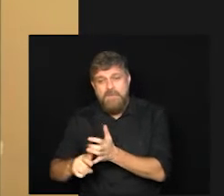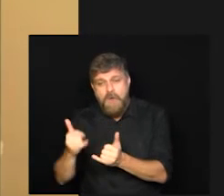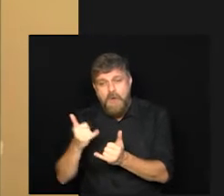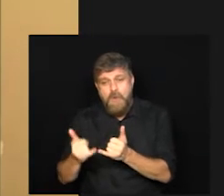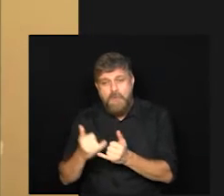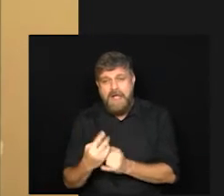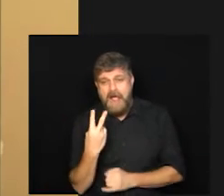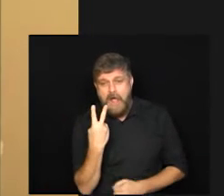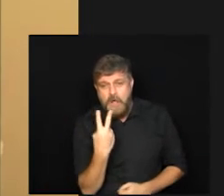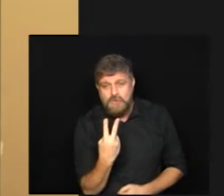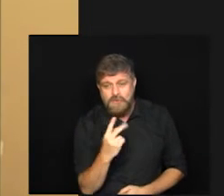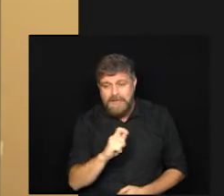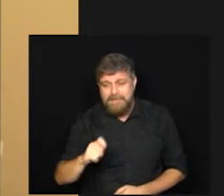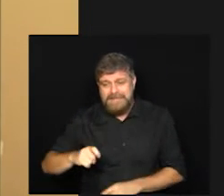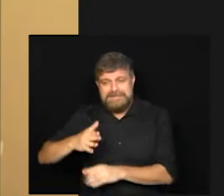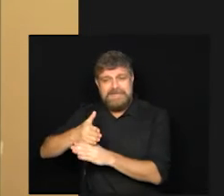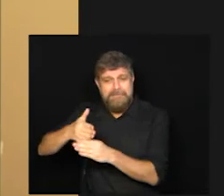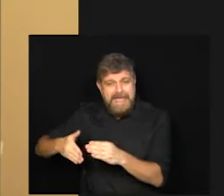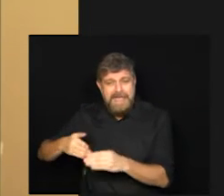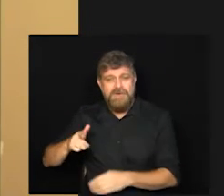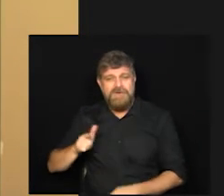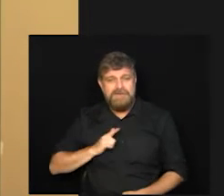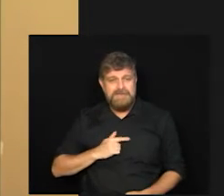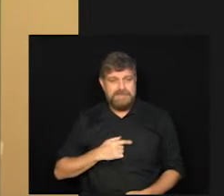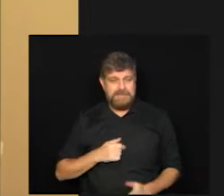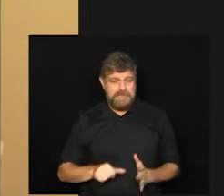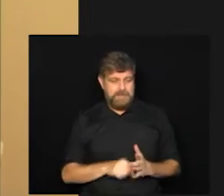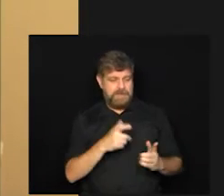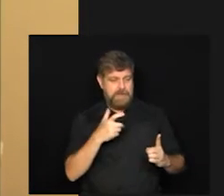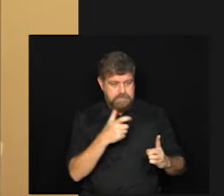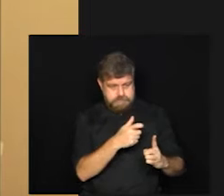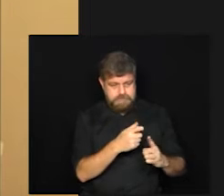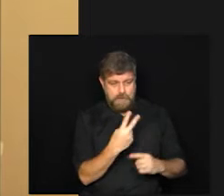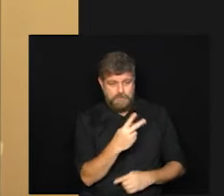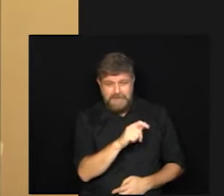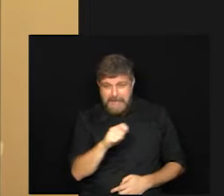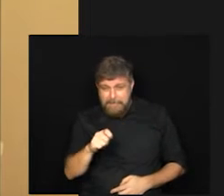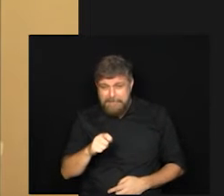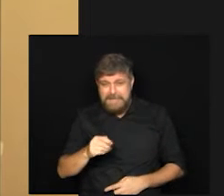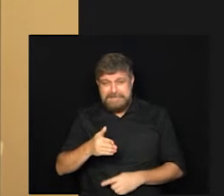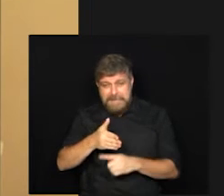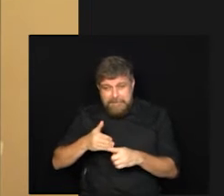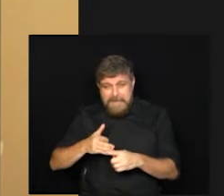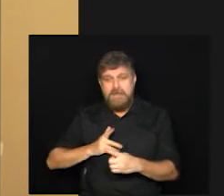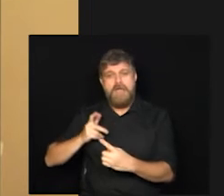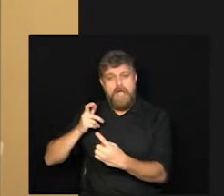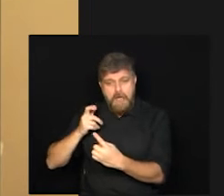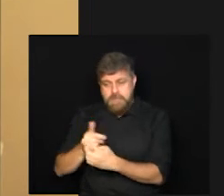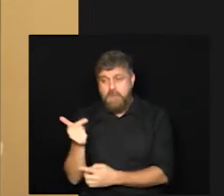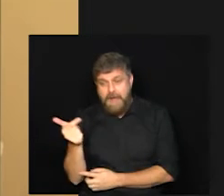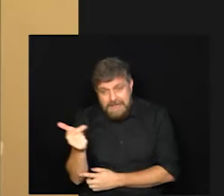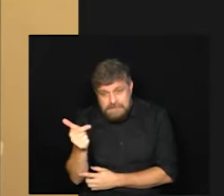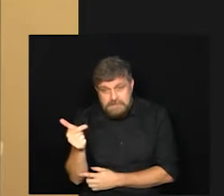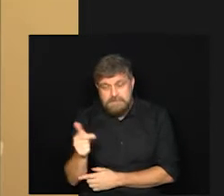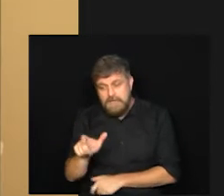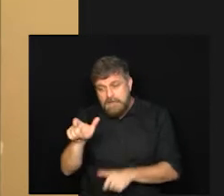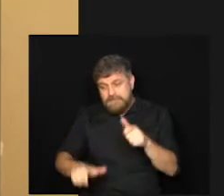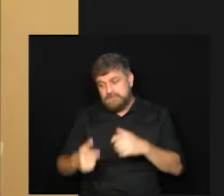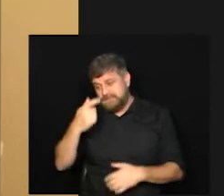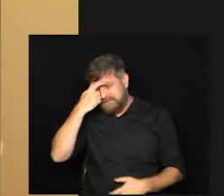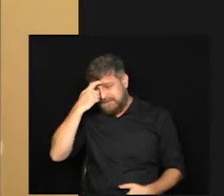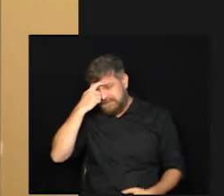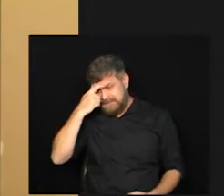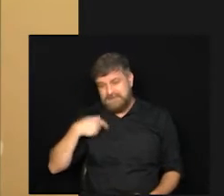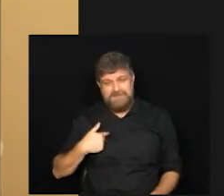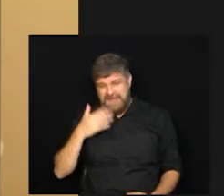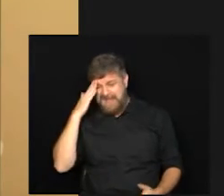dois meses e meio né da primeira dose então é muito importante as pessoas ficarem cientes disso e não